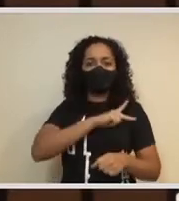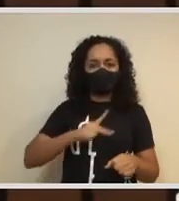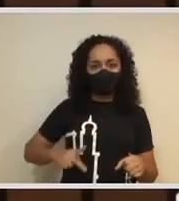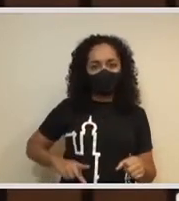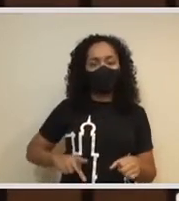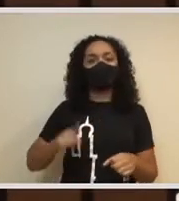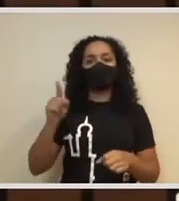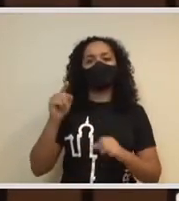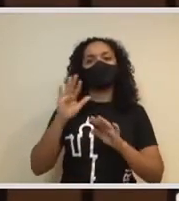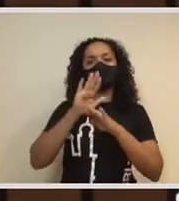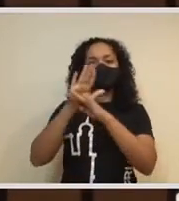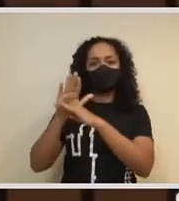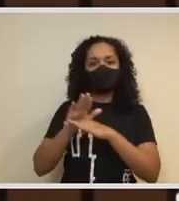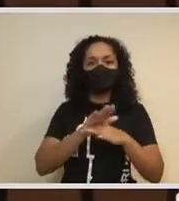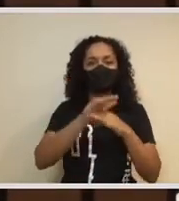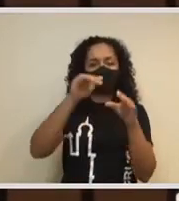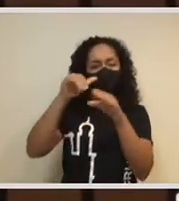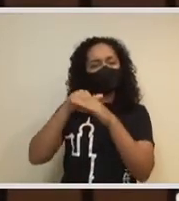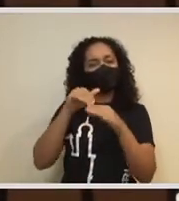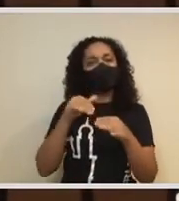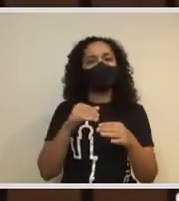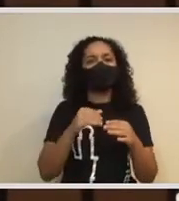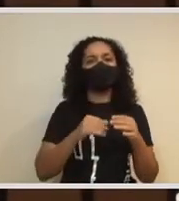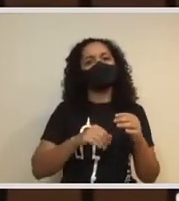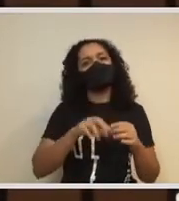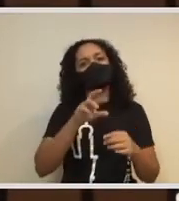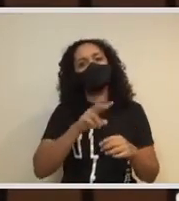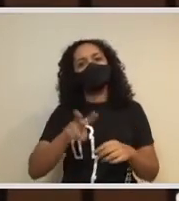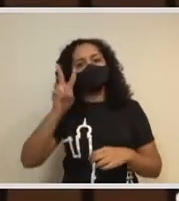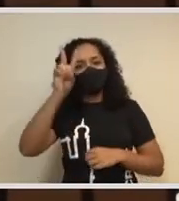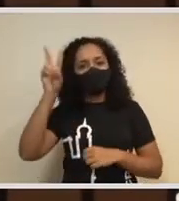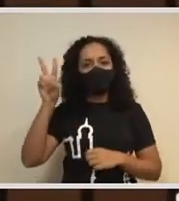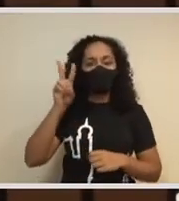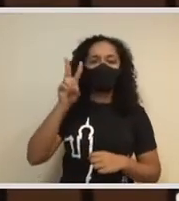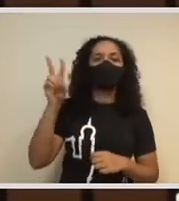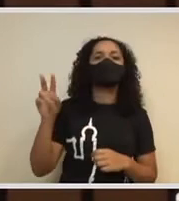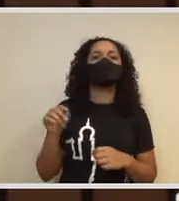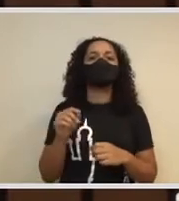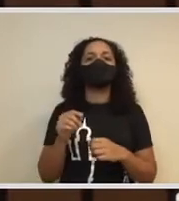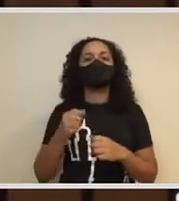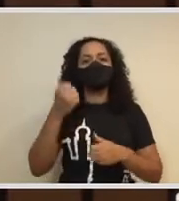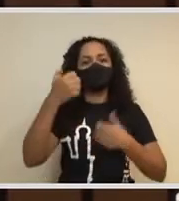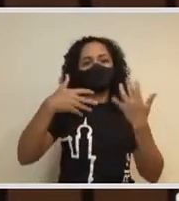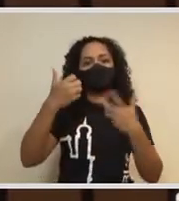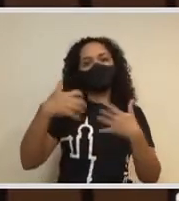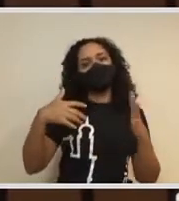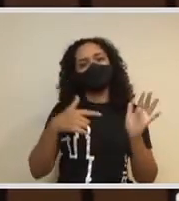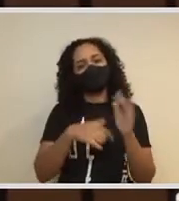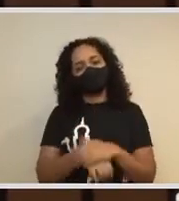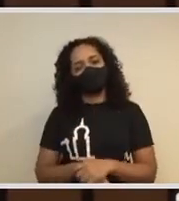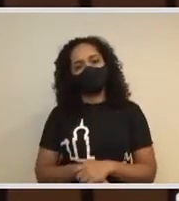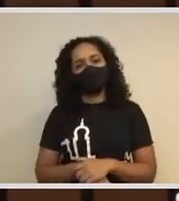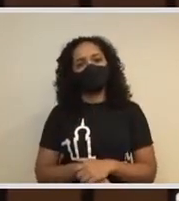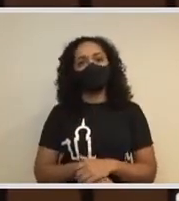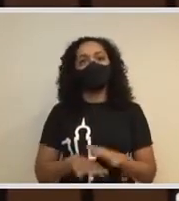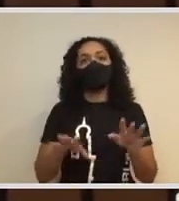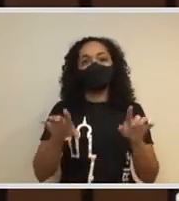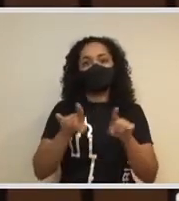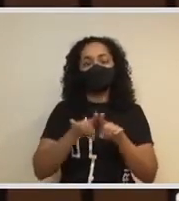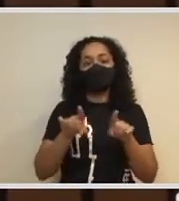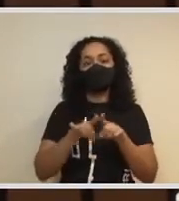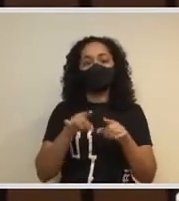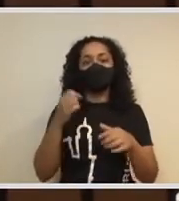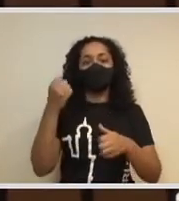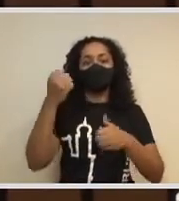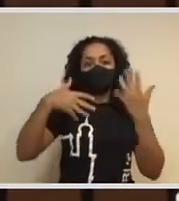Juliano vai assumir, então, a chefia de gabinete. Nós falamos aí algumas perguntas sobre esse papel